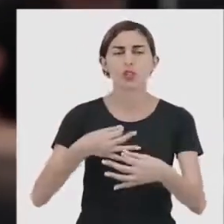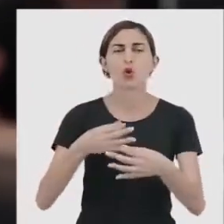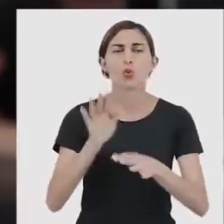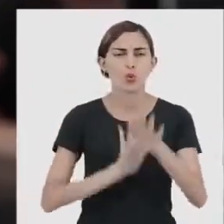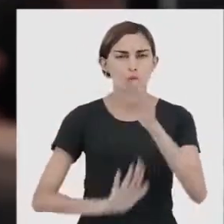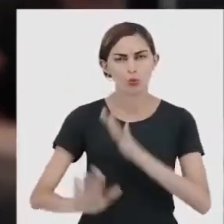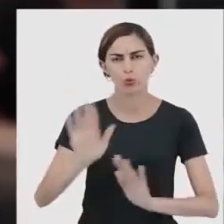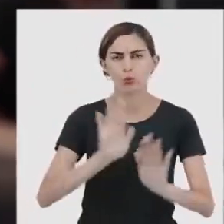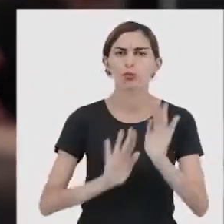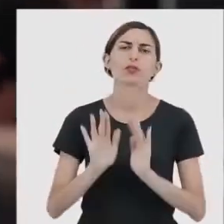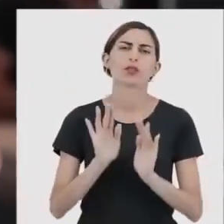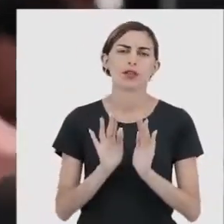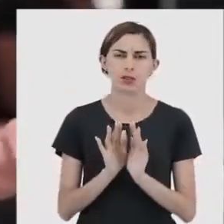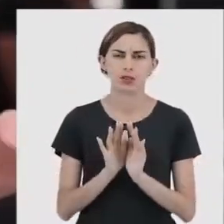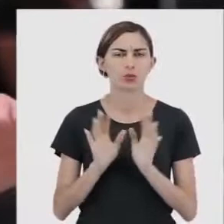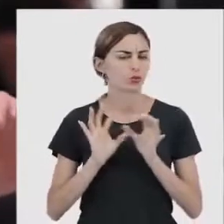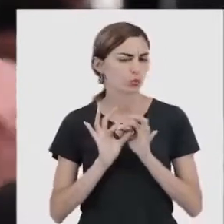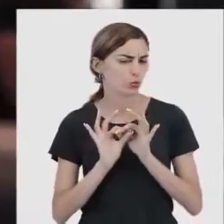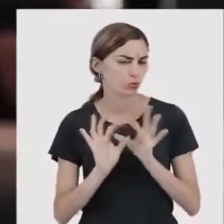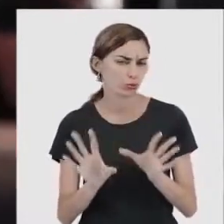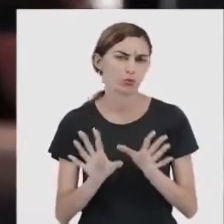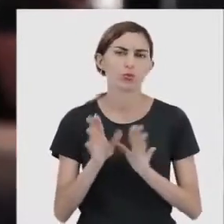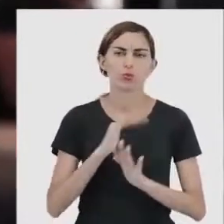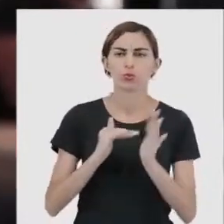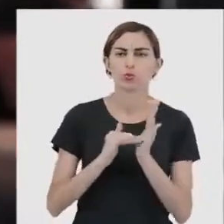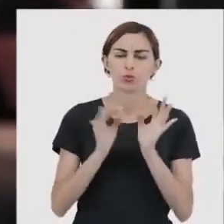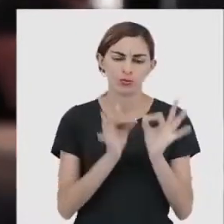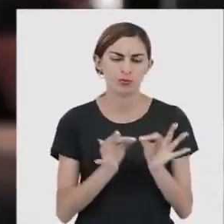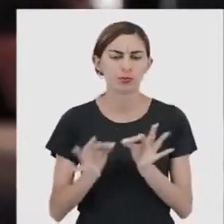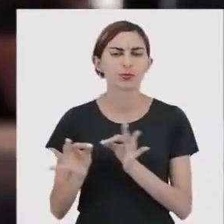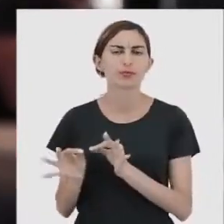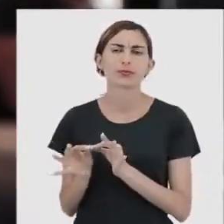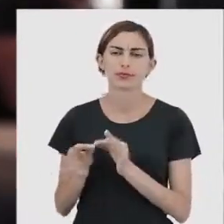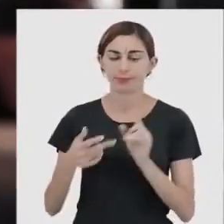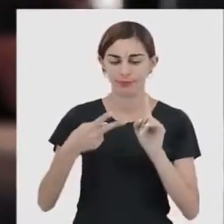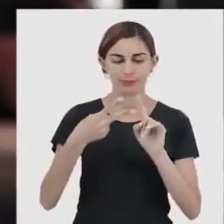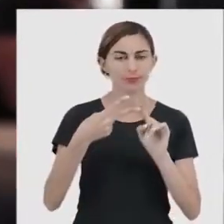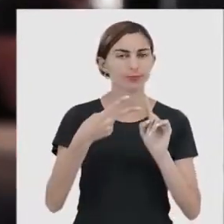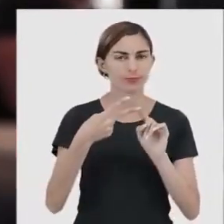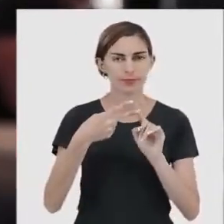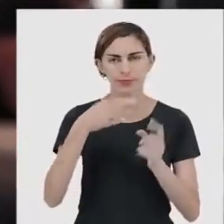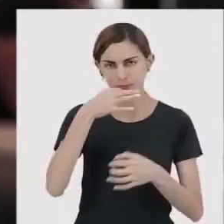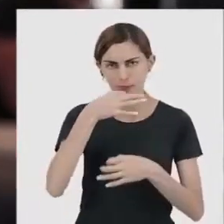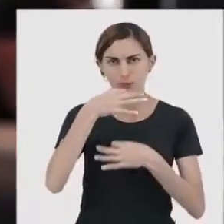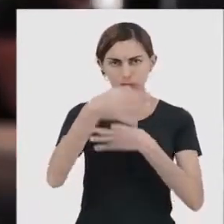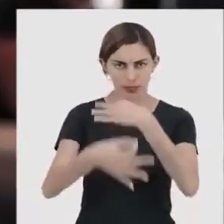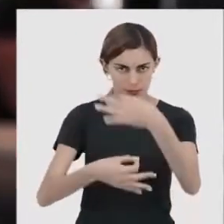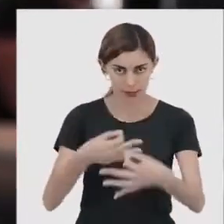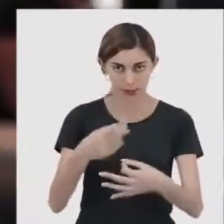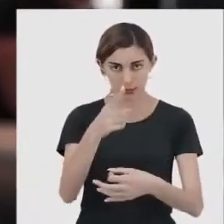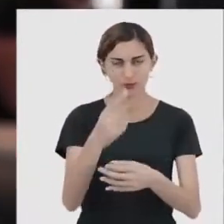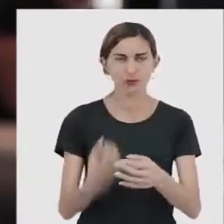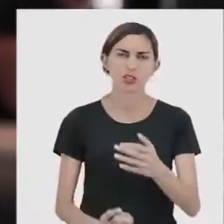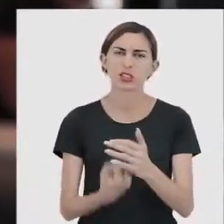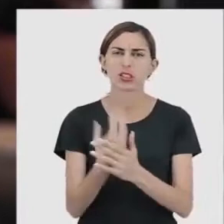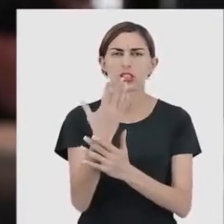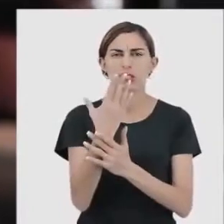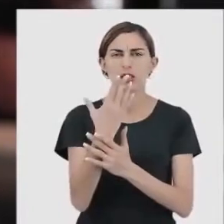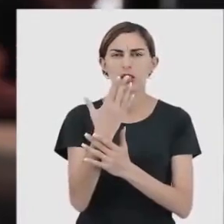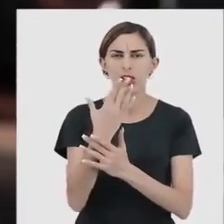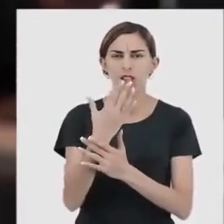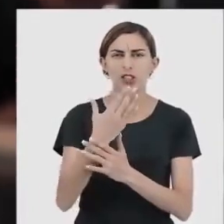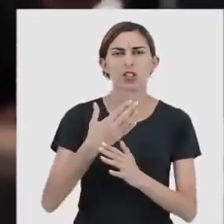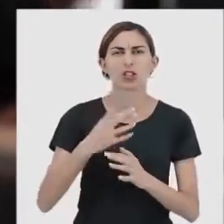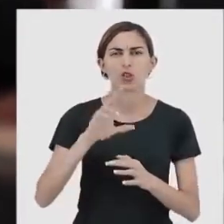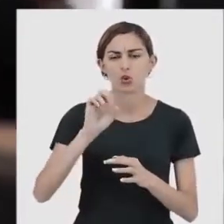dou, cuidado com os prazos, cumpra tudo, deixa tudo bem correto. E a segunda dica é que você crie